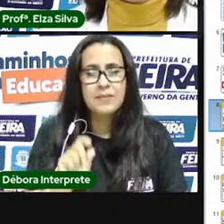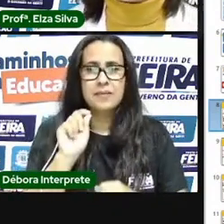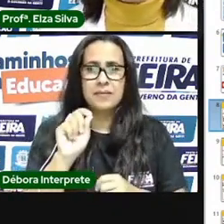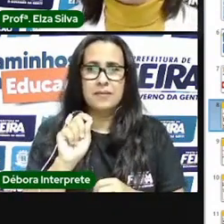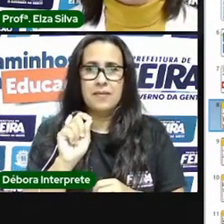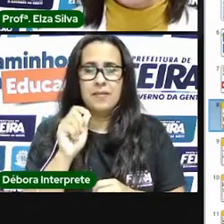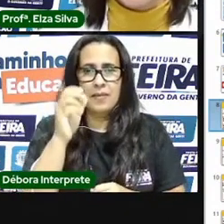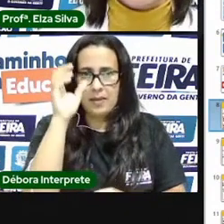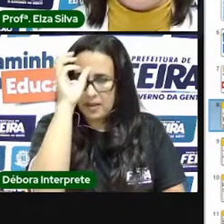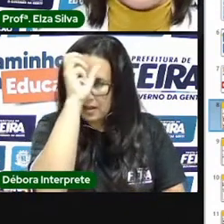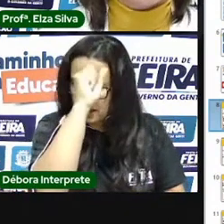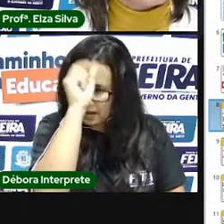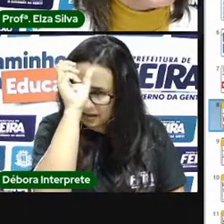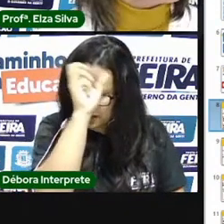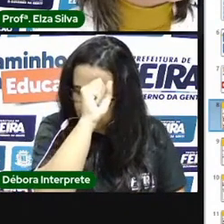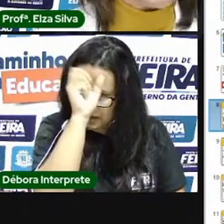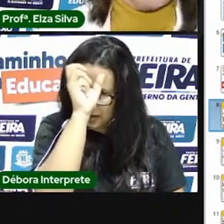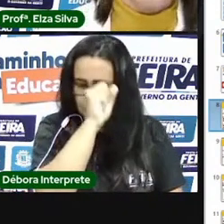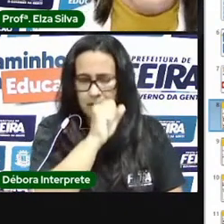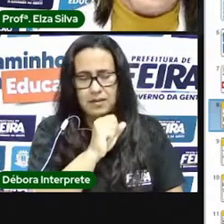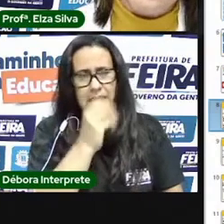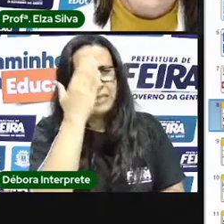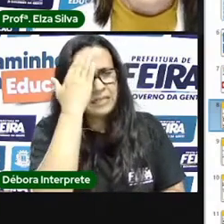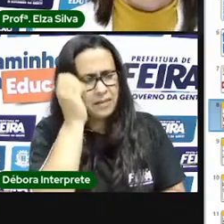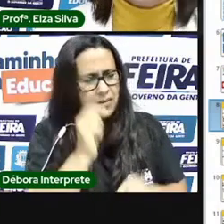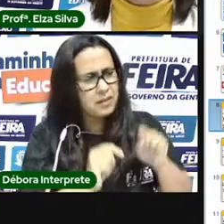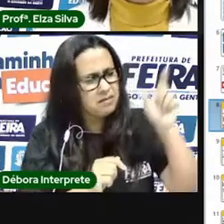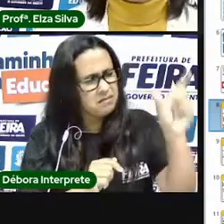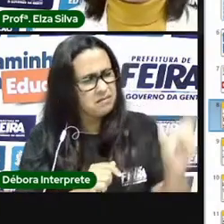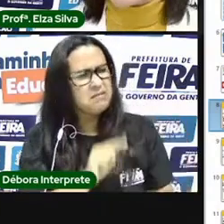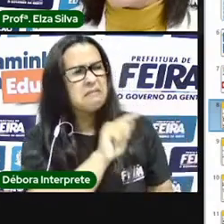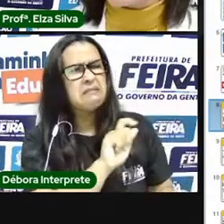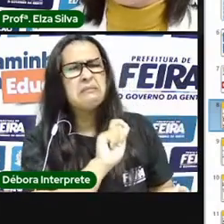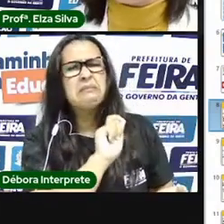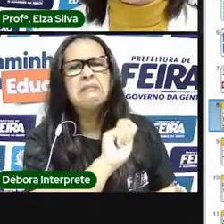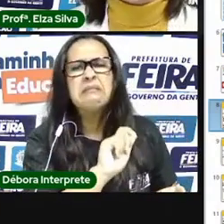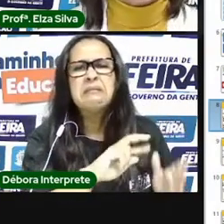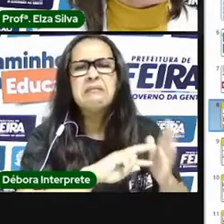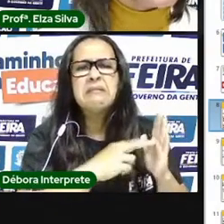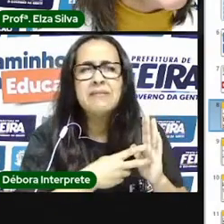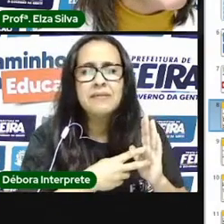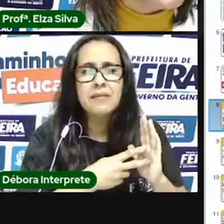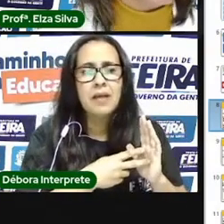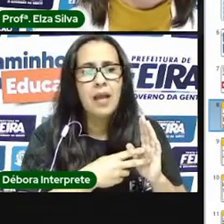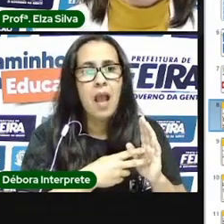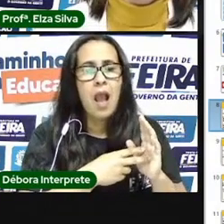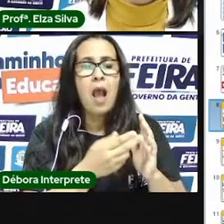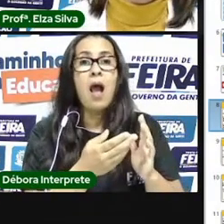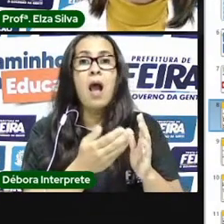obra de arte específica. Só a partir daí, nós seremos capazes de emitir opiniões,